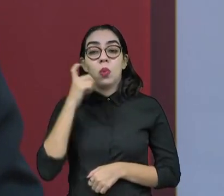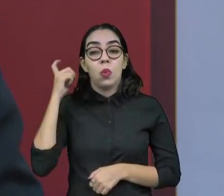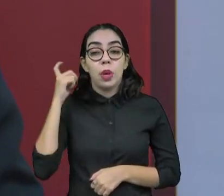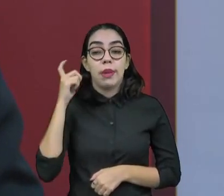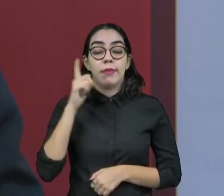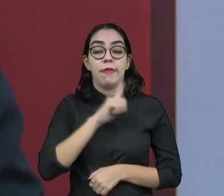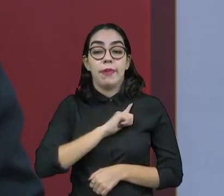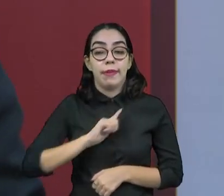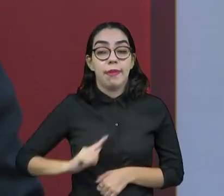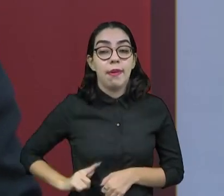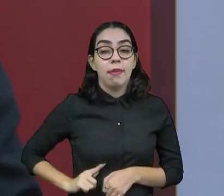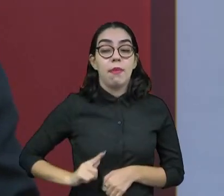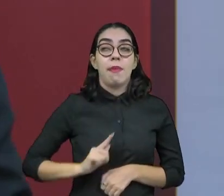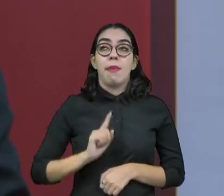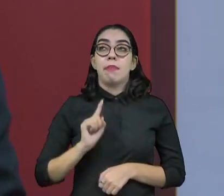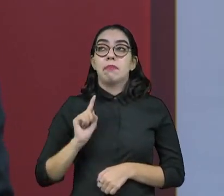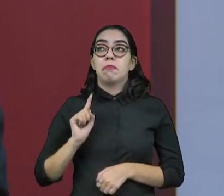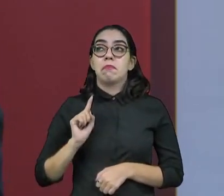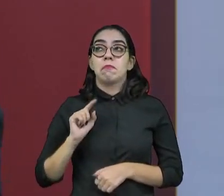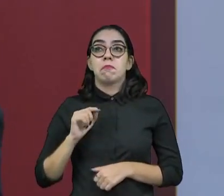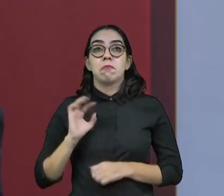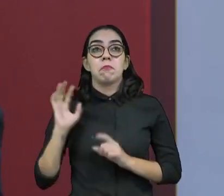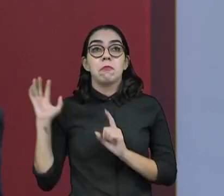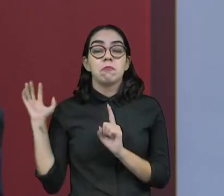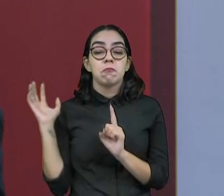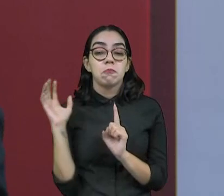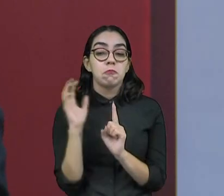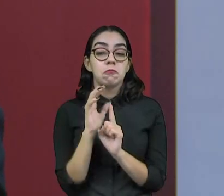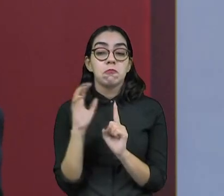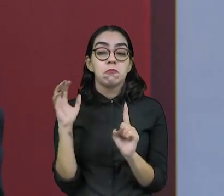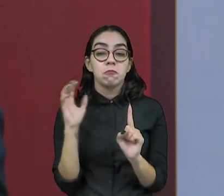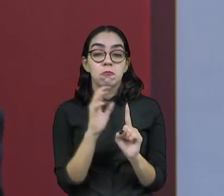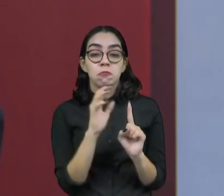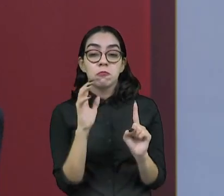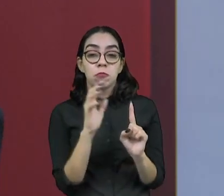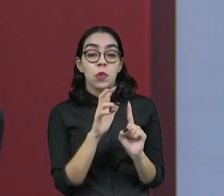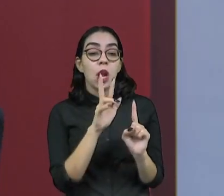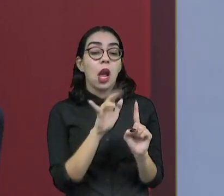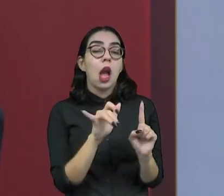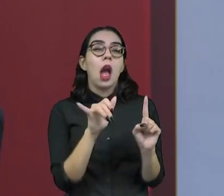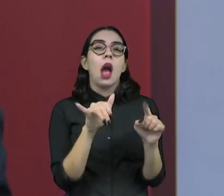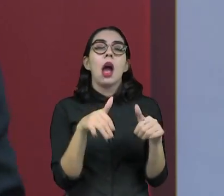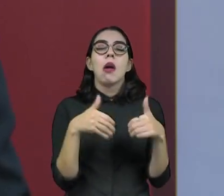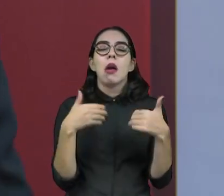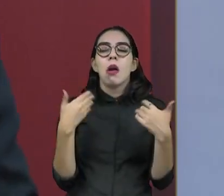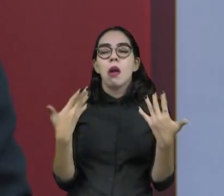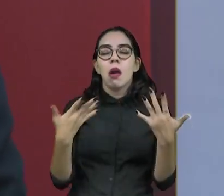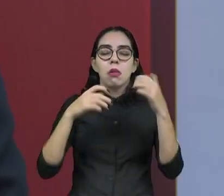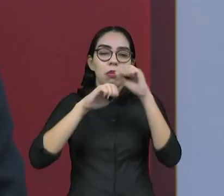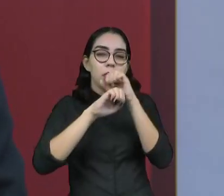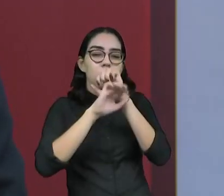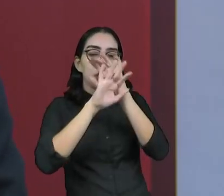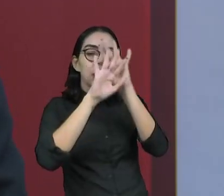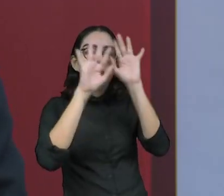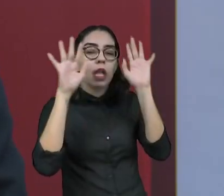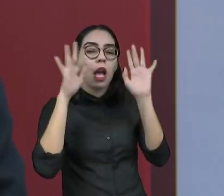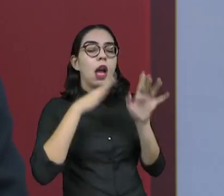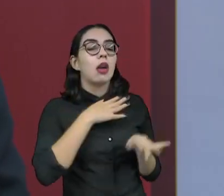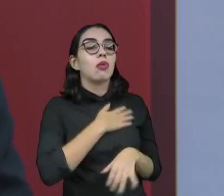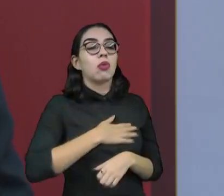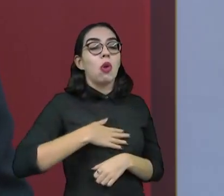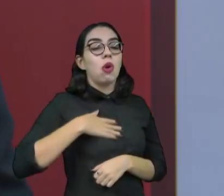Camilo Santana, e tudo isso, quando utilizado na campanha, foi desfazendo a rejeição ao Elmano de Freitas.